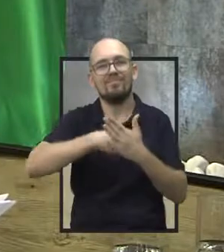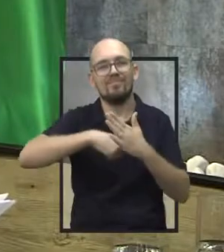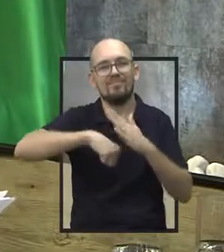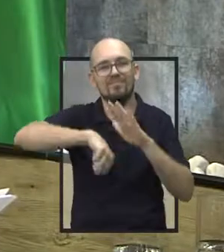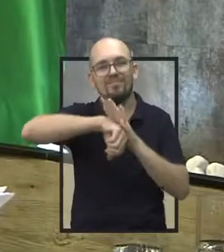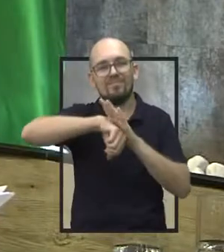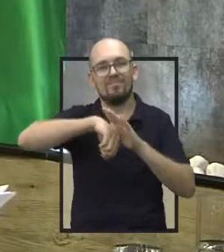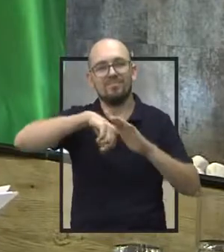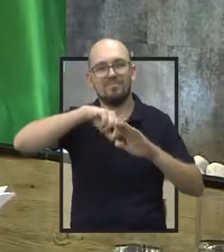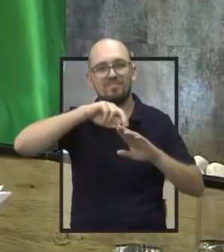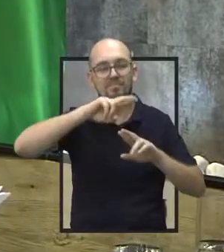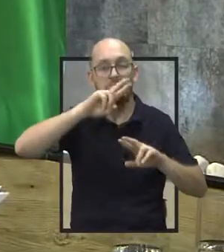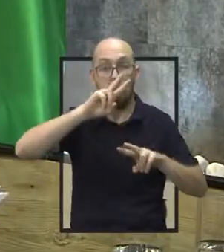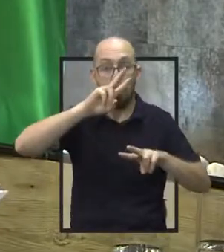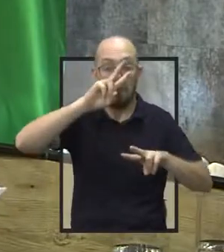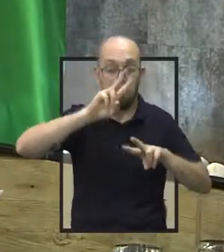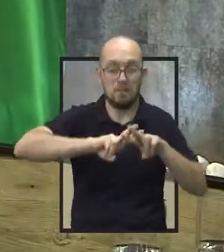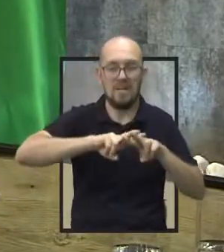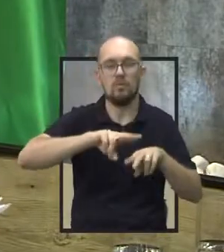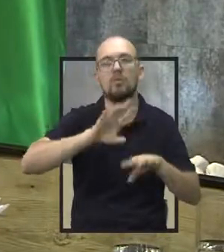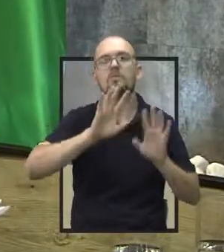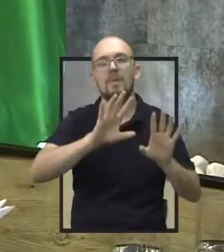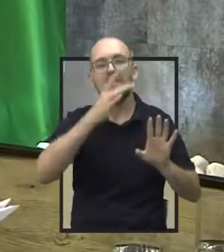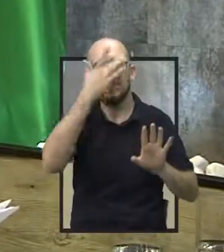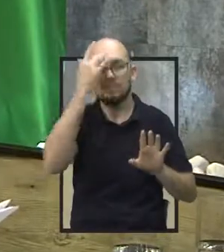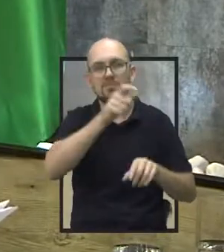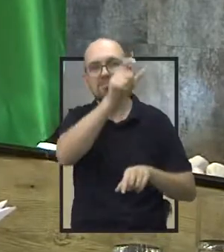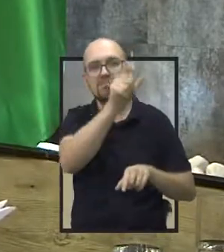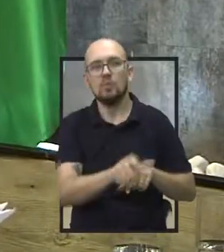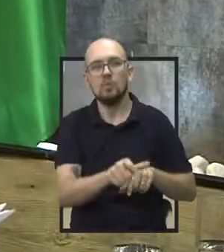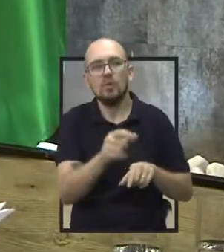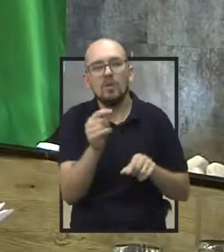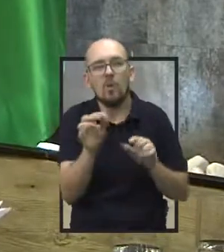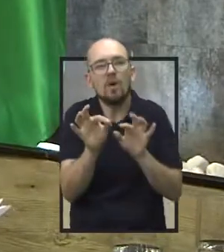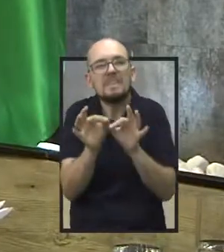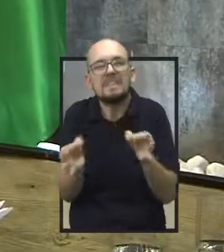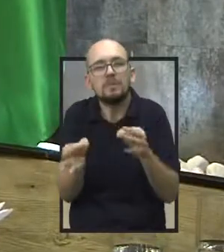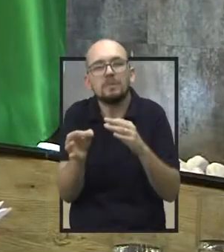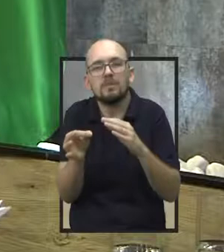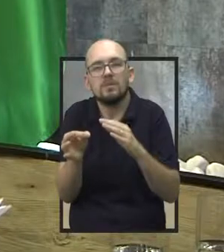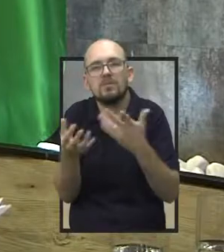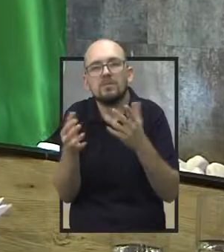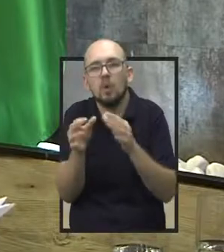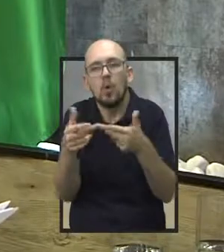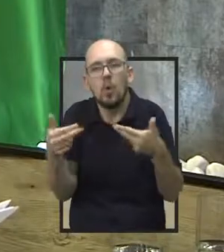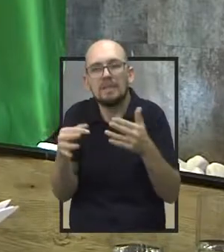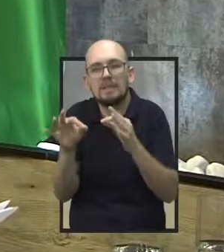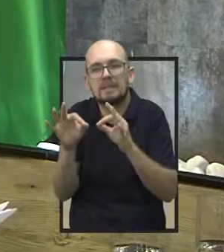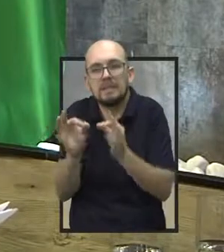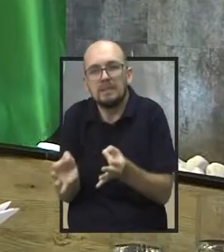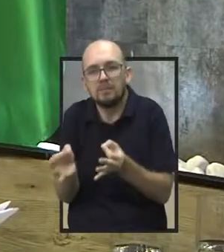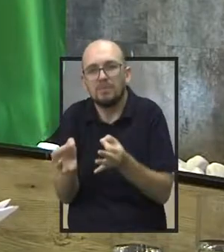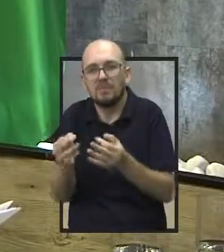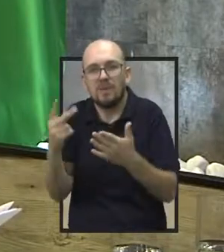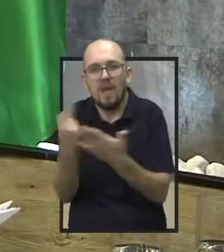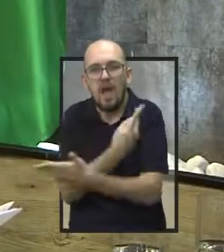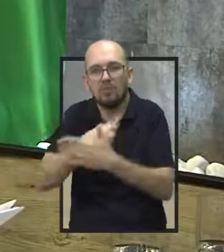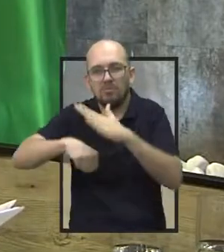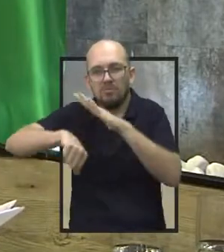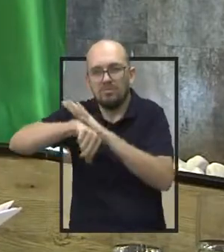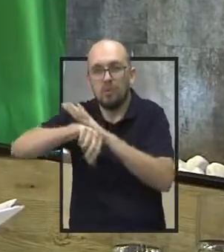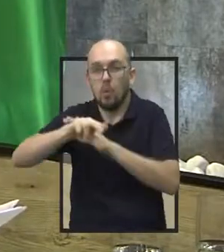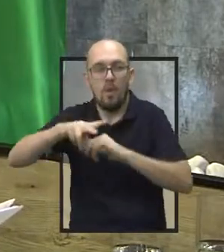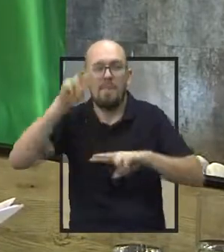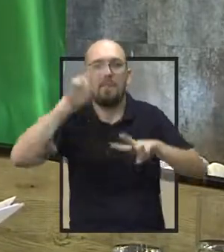delitos e que não, não, não, pelo fato de ter cometido um pequeno delito, não vão cumprir uma pena, preso,